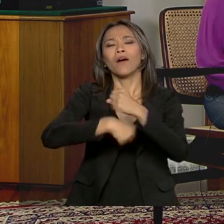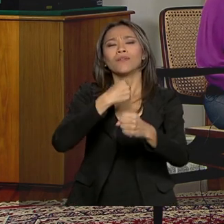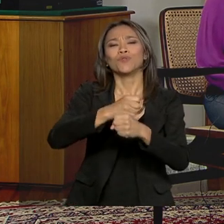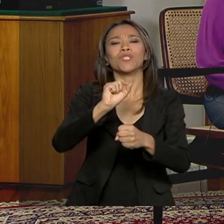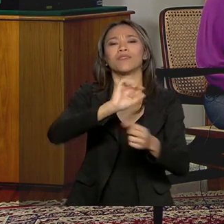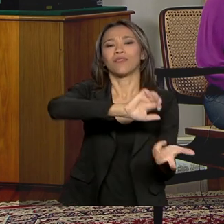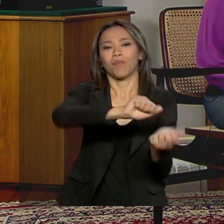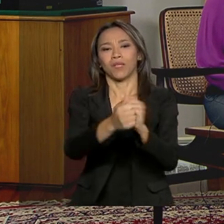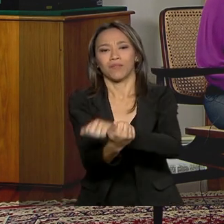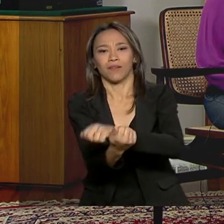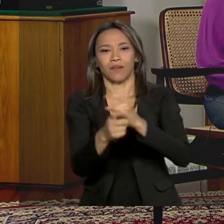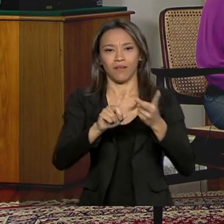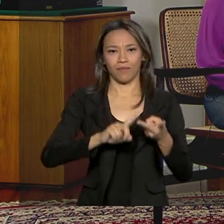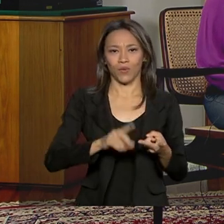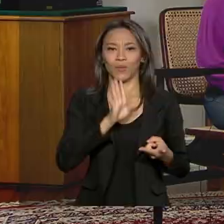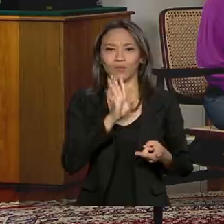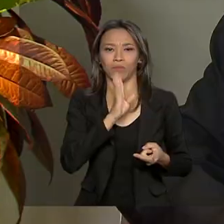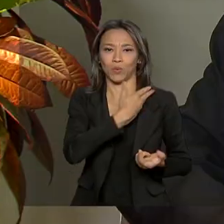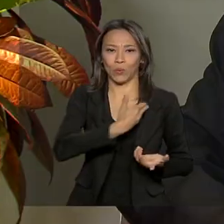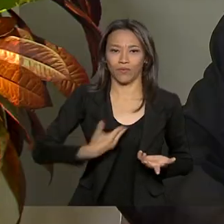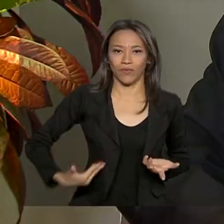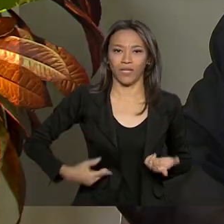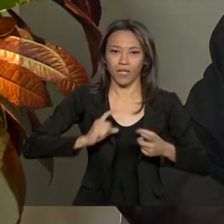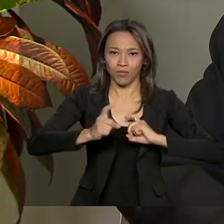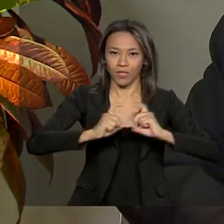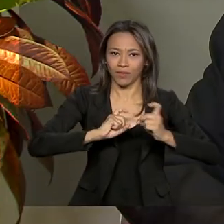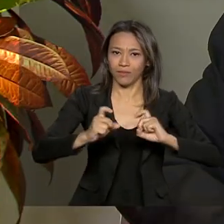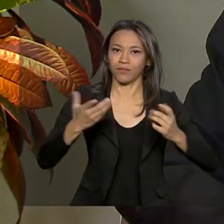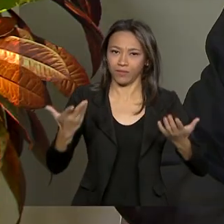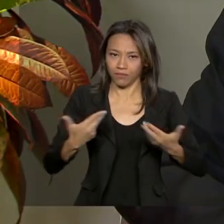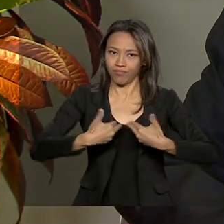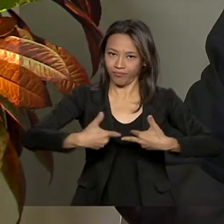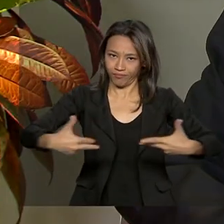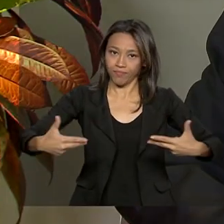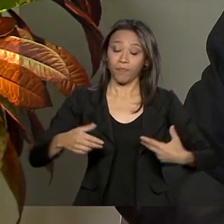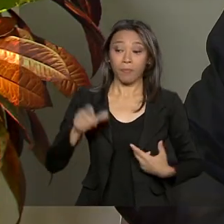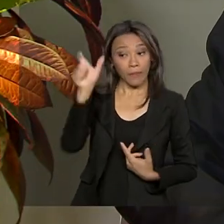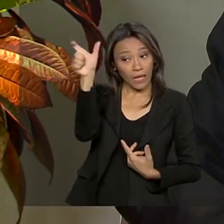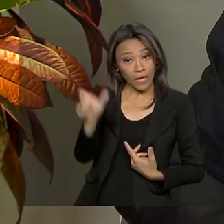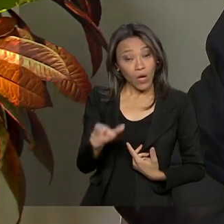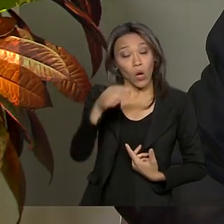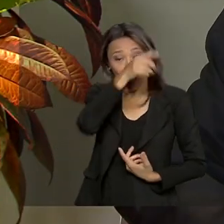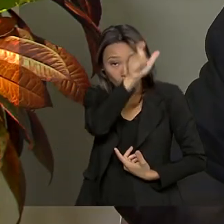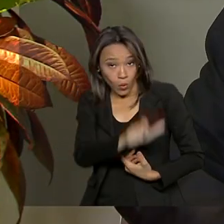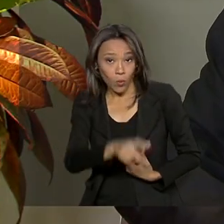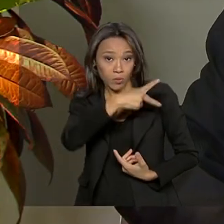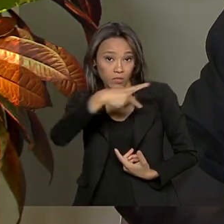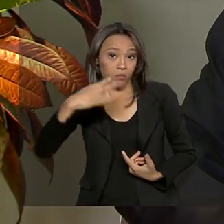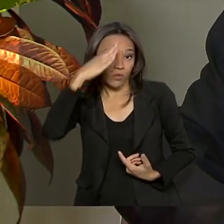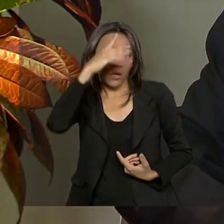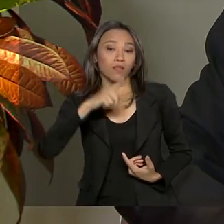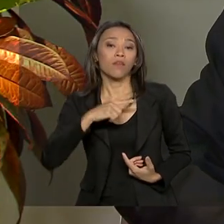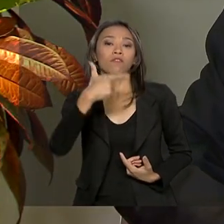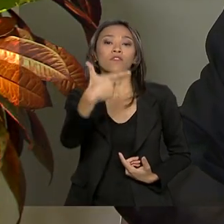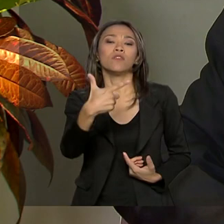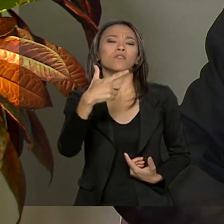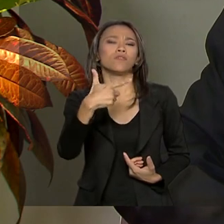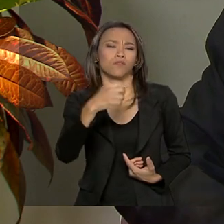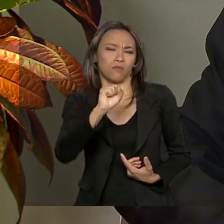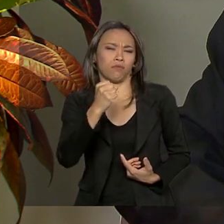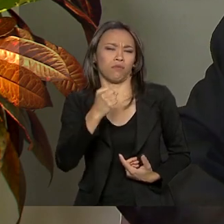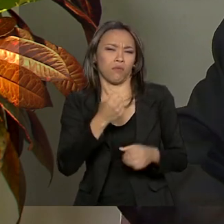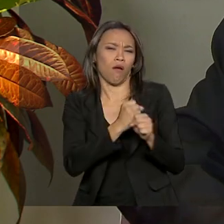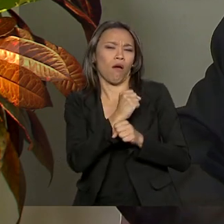ano de conhecimento. Ainda que, no caso do presidente Bolsonaro, ele tenha 28 anos de parlamentar. Então, ele conhece muito